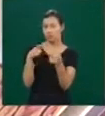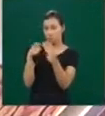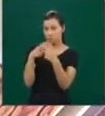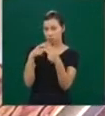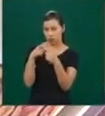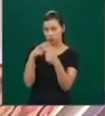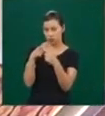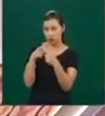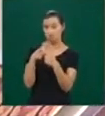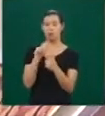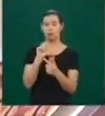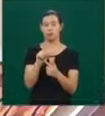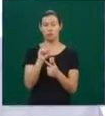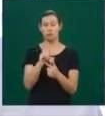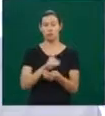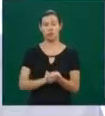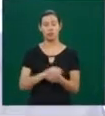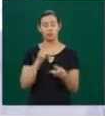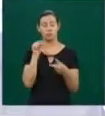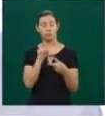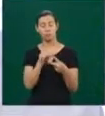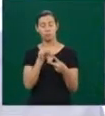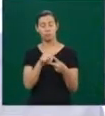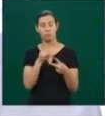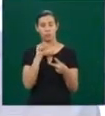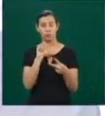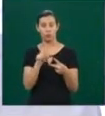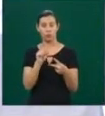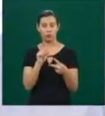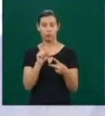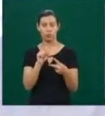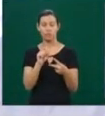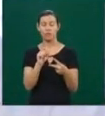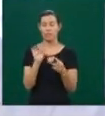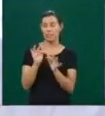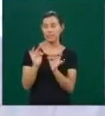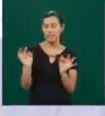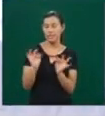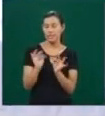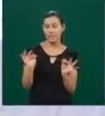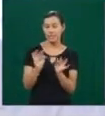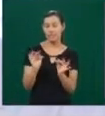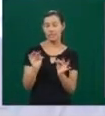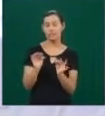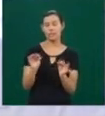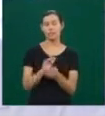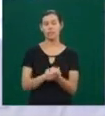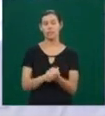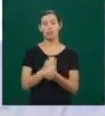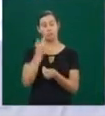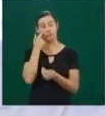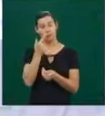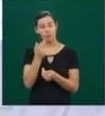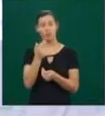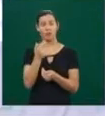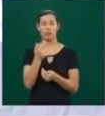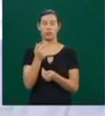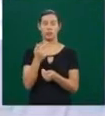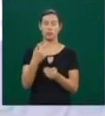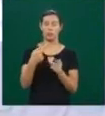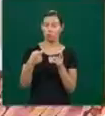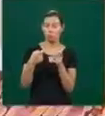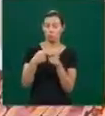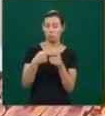técnicas de baixa complexidade e consiste em acompanhar o crescimento e desenvolvimento do folículo ovariano com ou sem